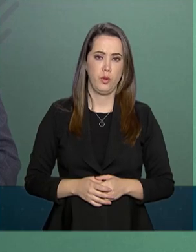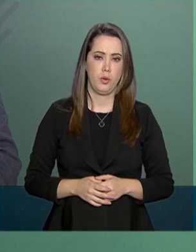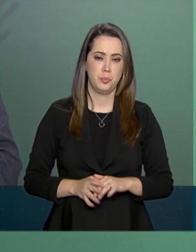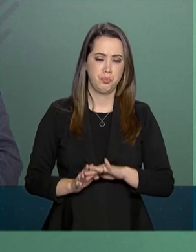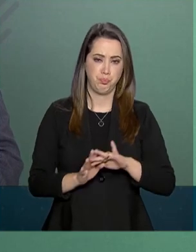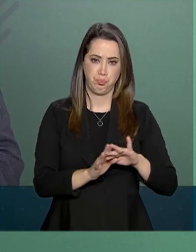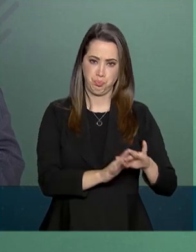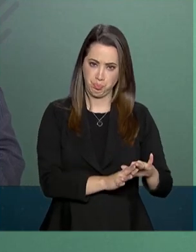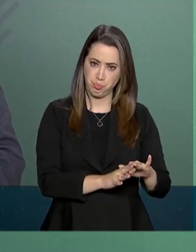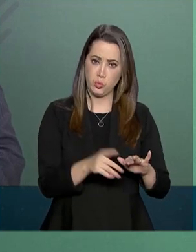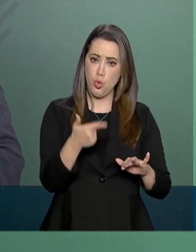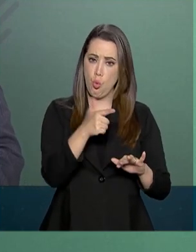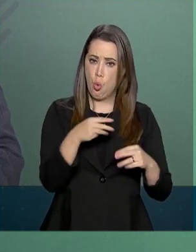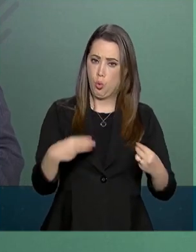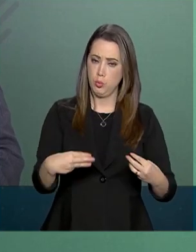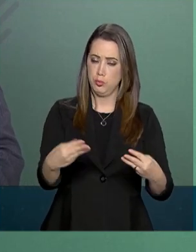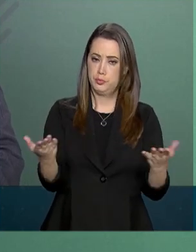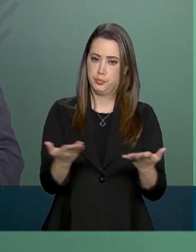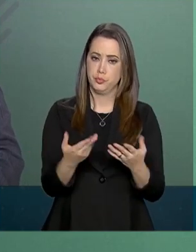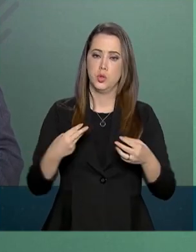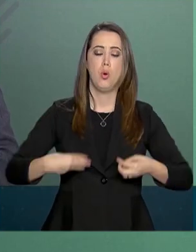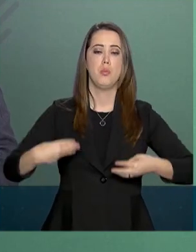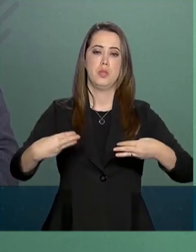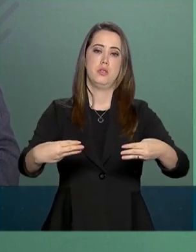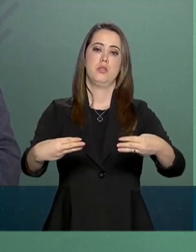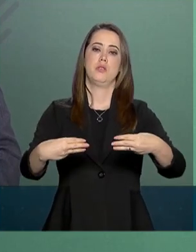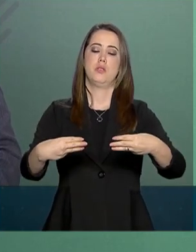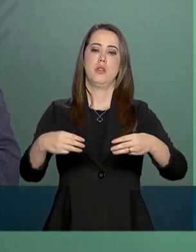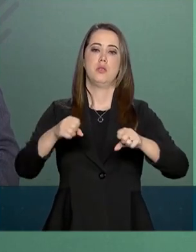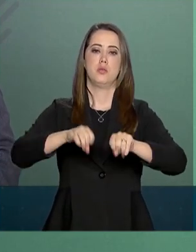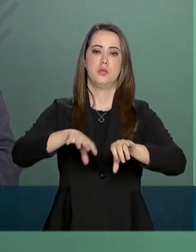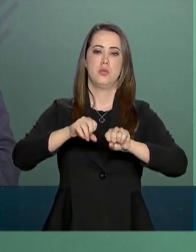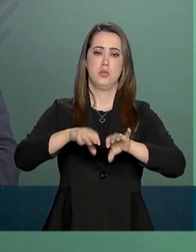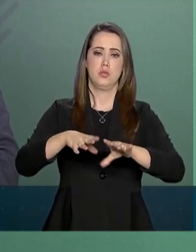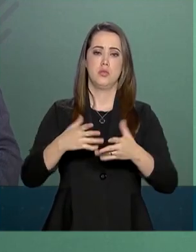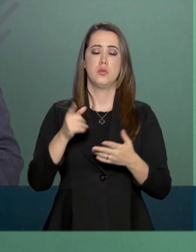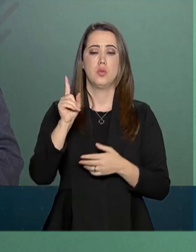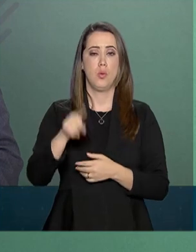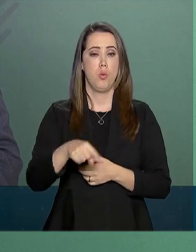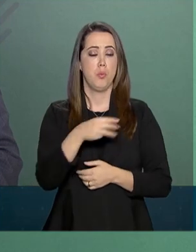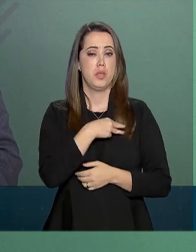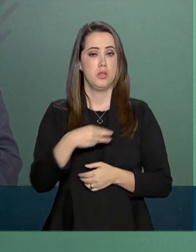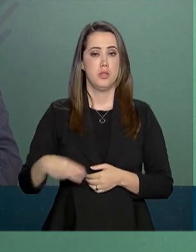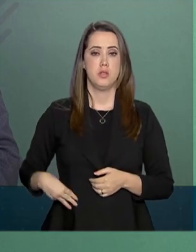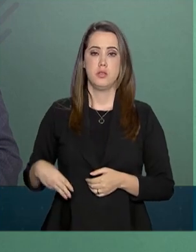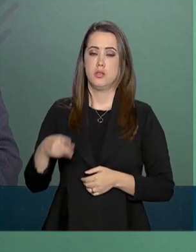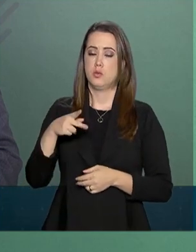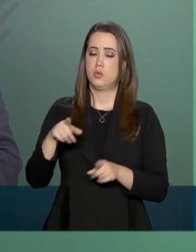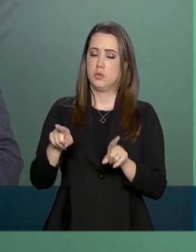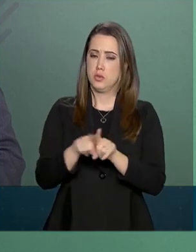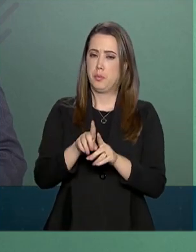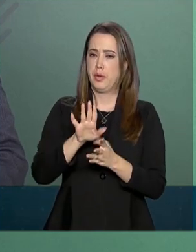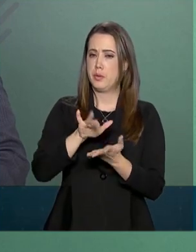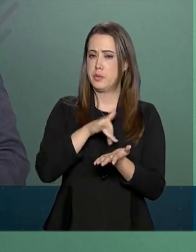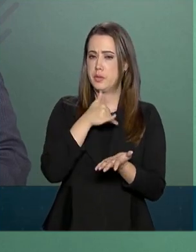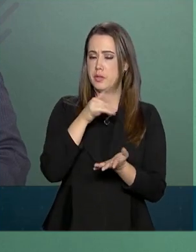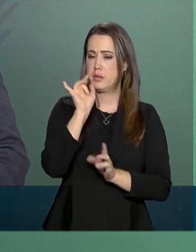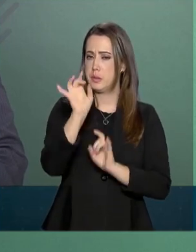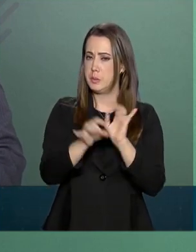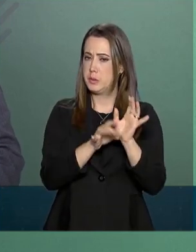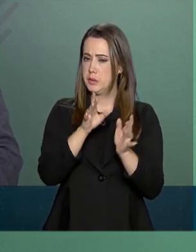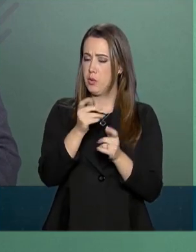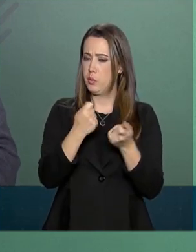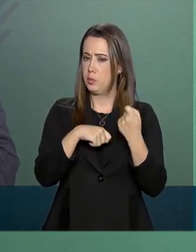da Educação, o ministro Abraham Wentraube, o secretário especial de fazenda